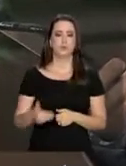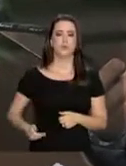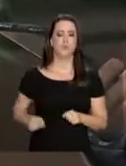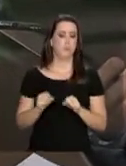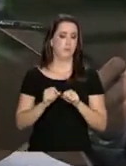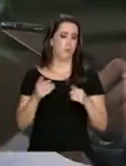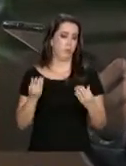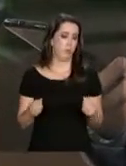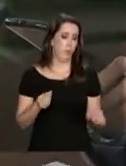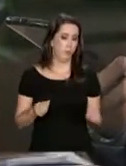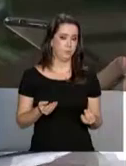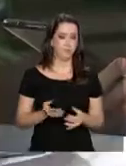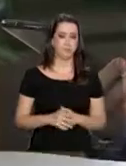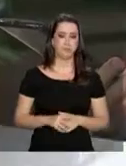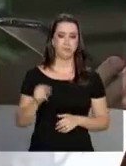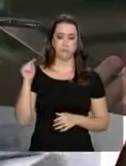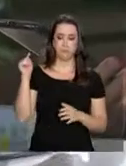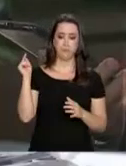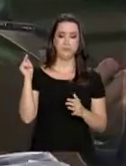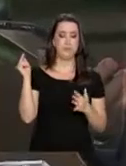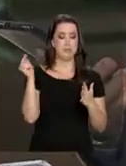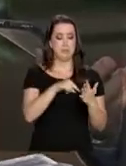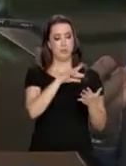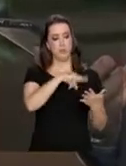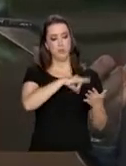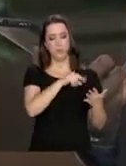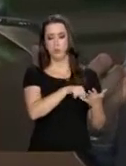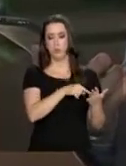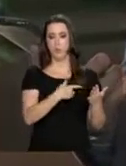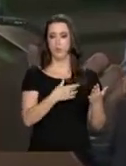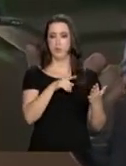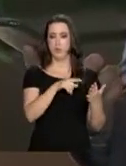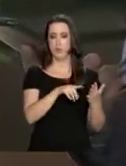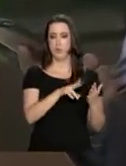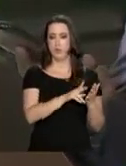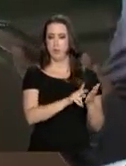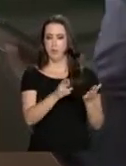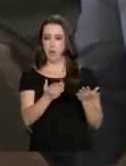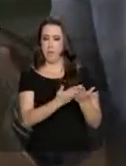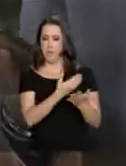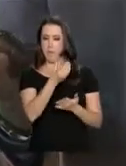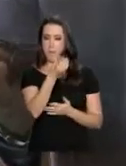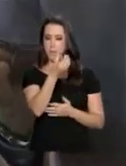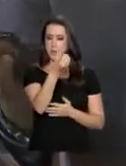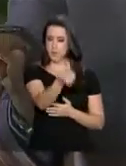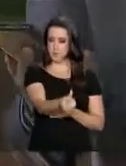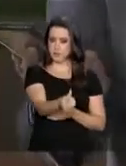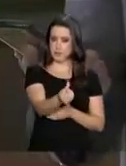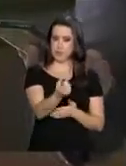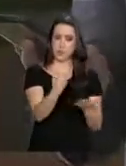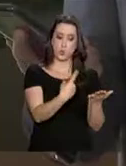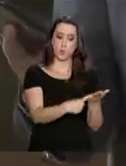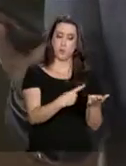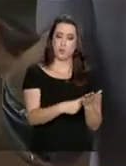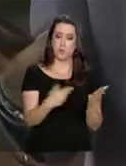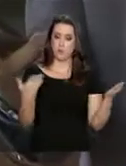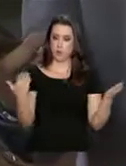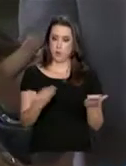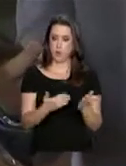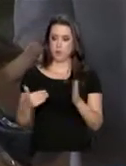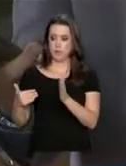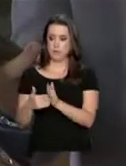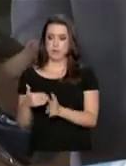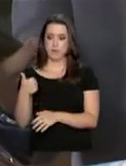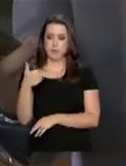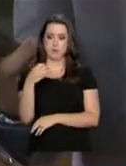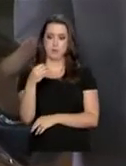Aqui nós estabelecemos a página 6, a agenda de governo de agora até